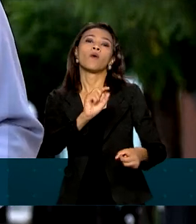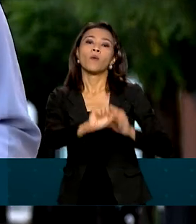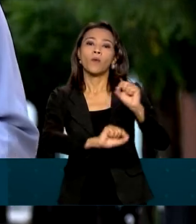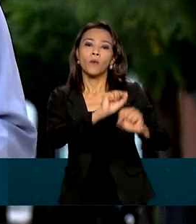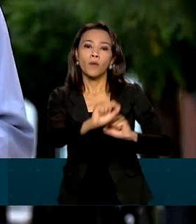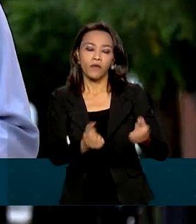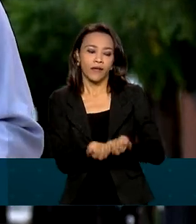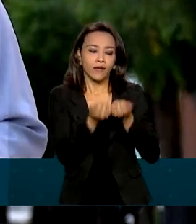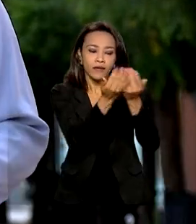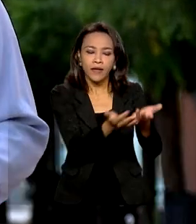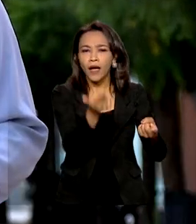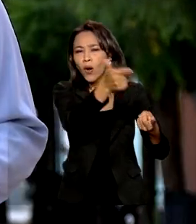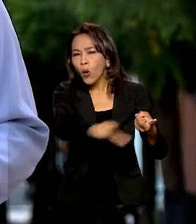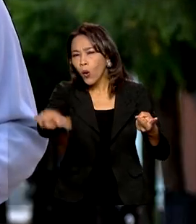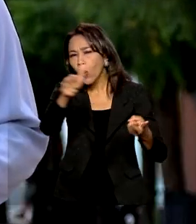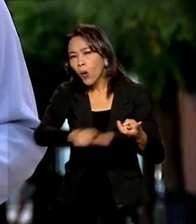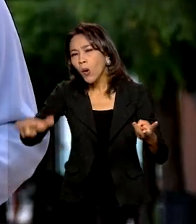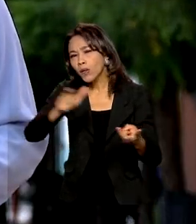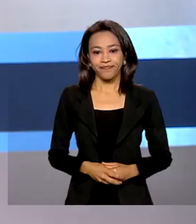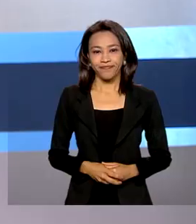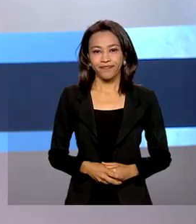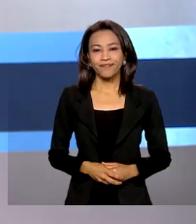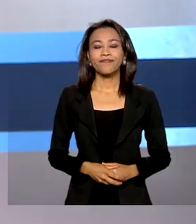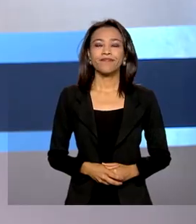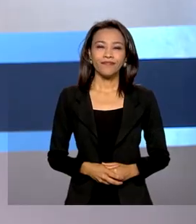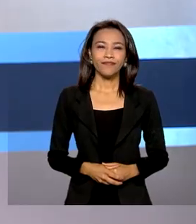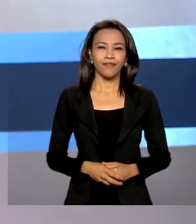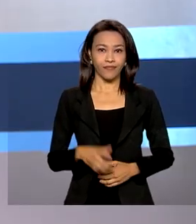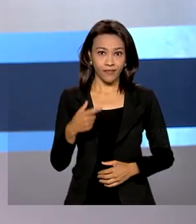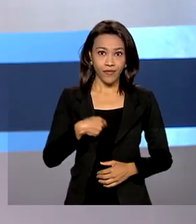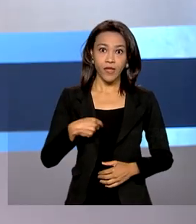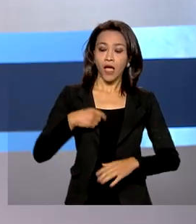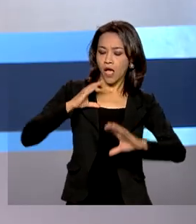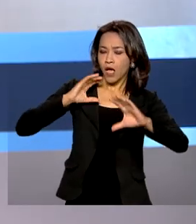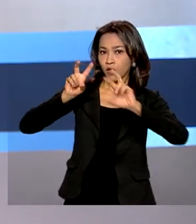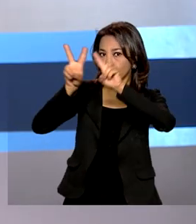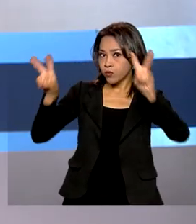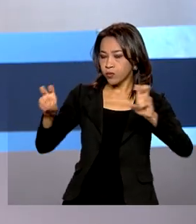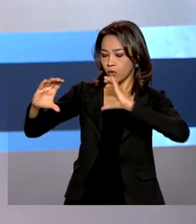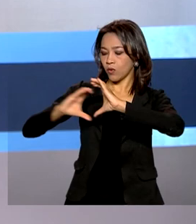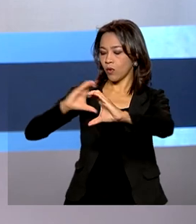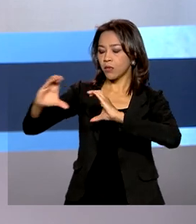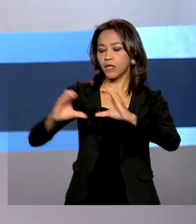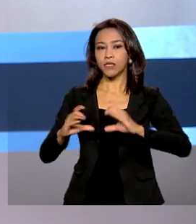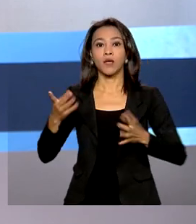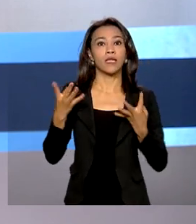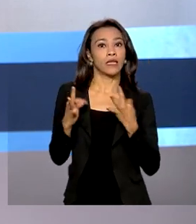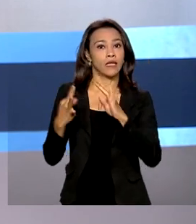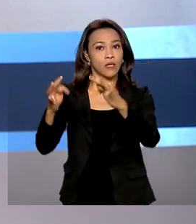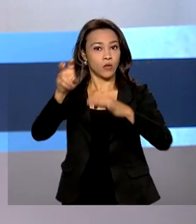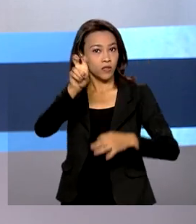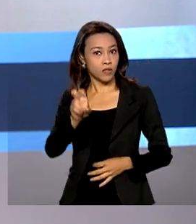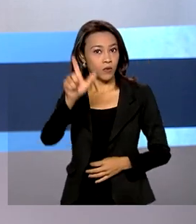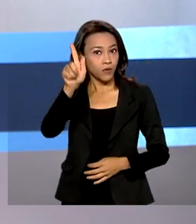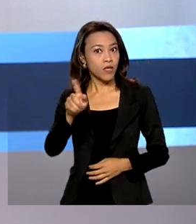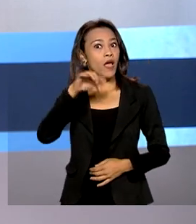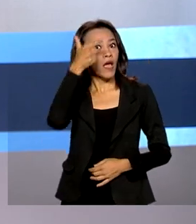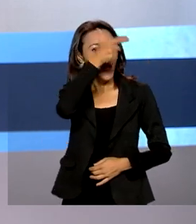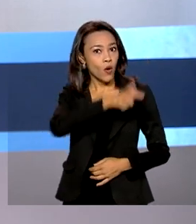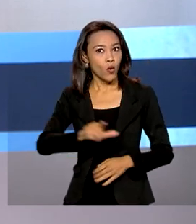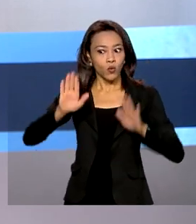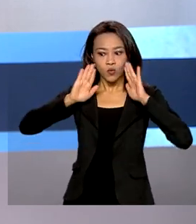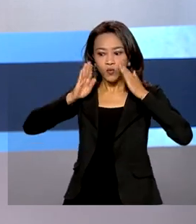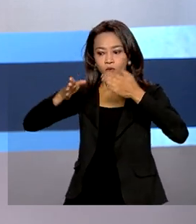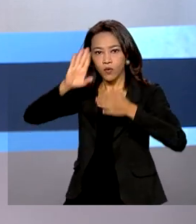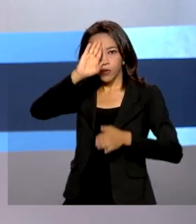fará outras entregas do governo federal. Ainda na comunicação, a tecnologia 5G é outra prioridade do governo